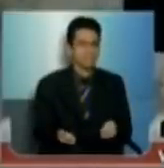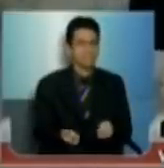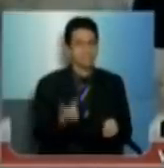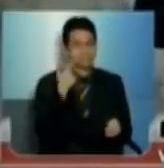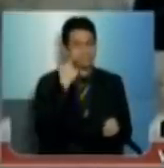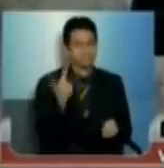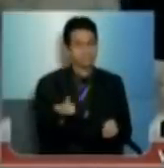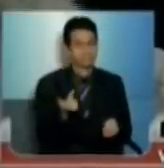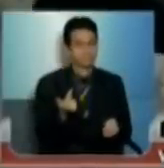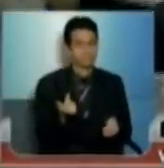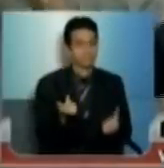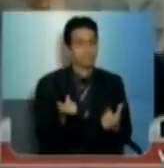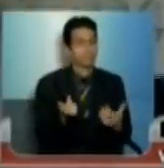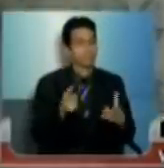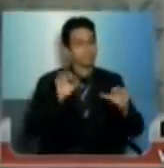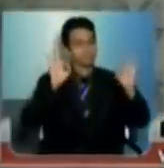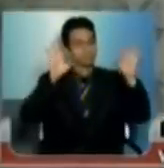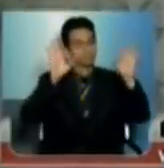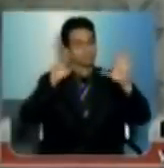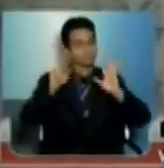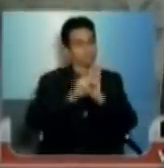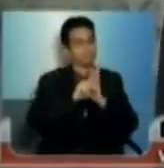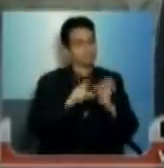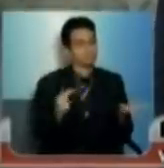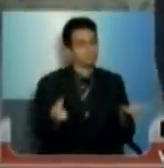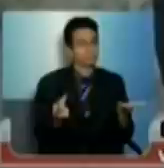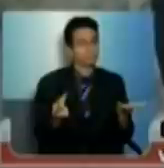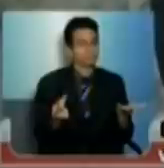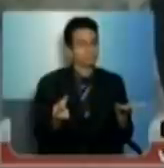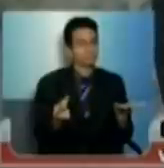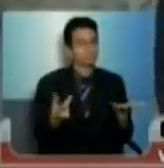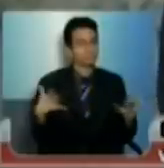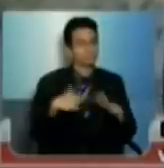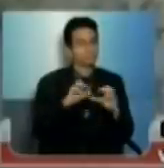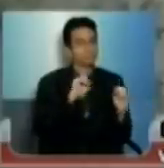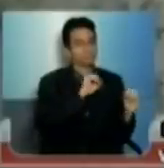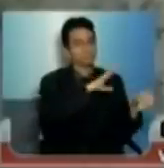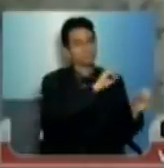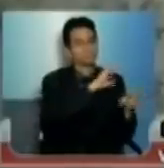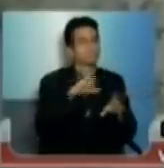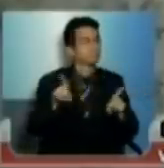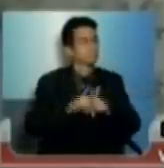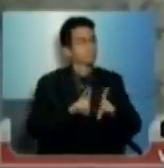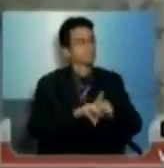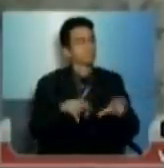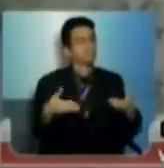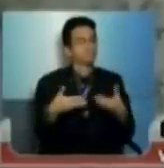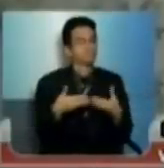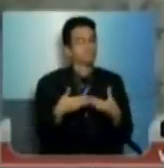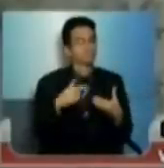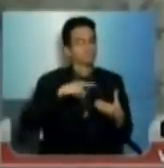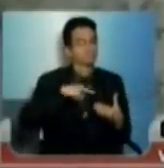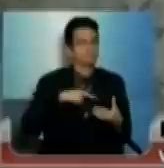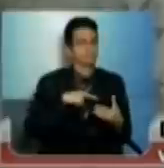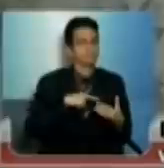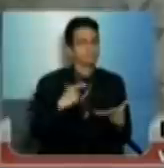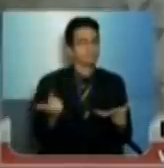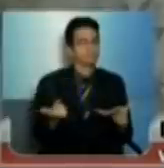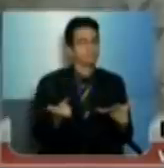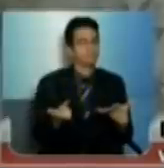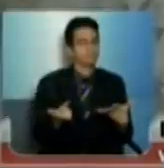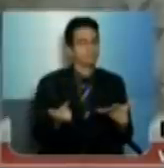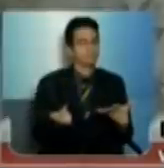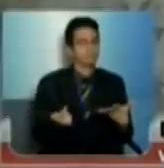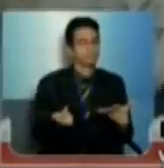aos especialistas, gestores da educação e aos servidores do